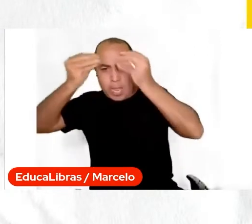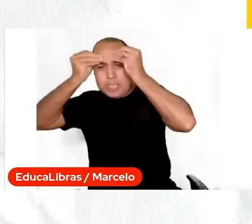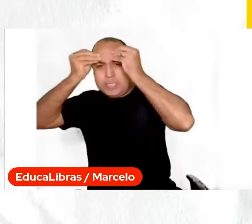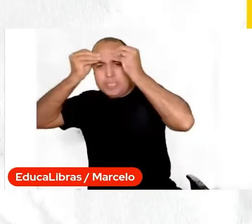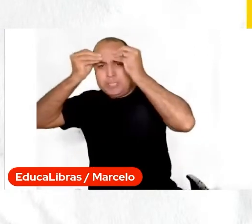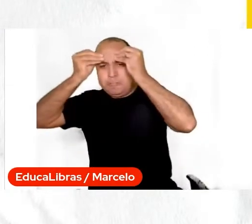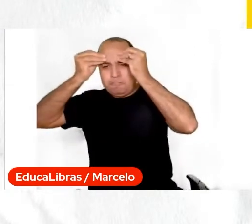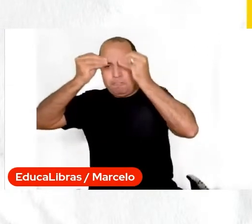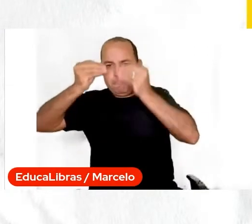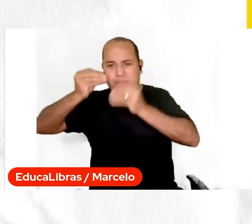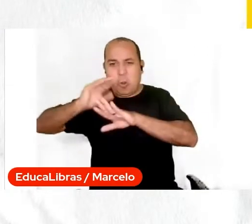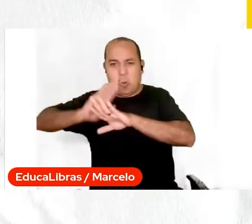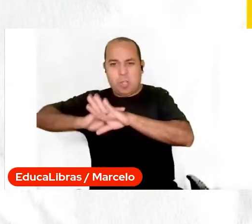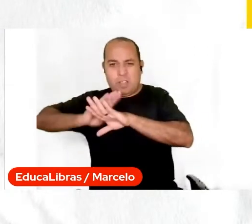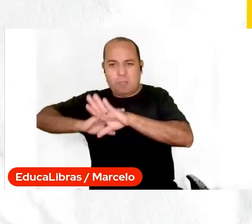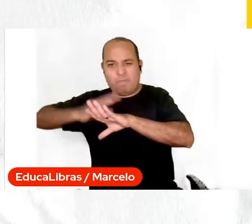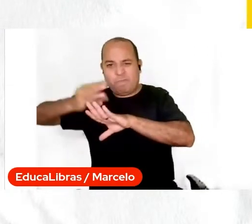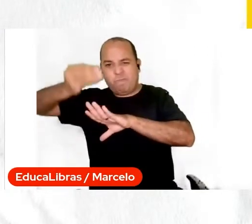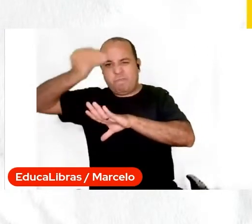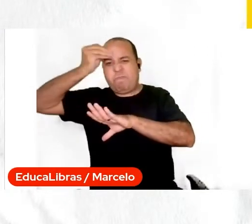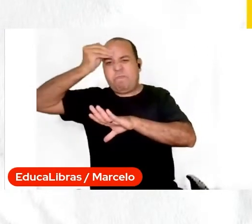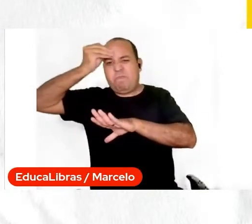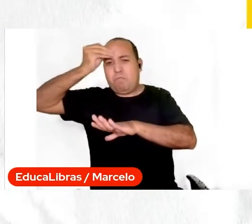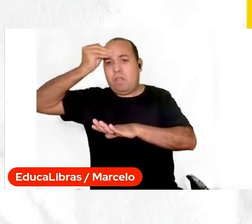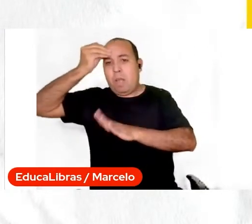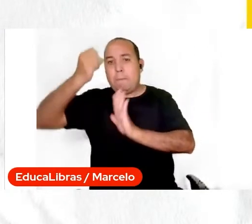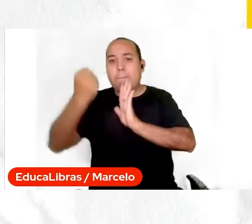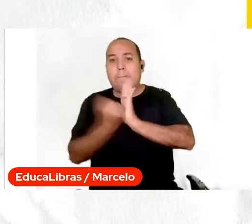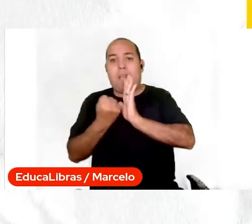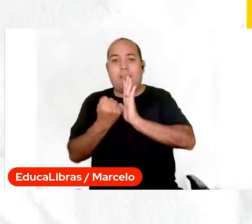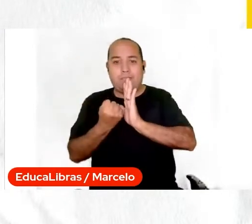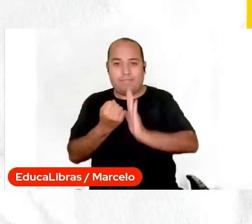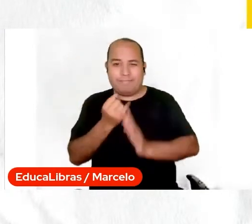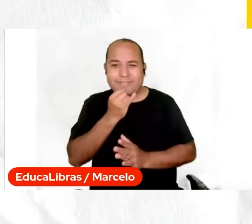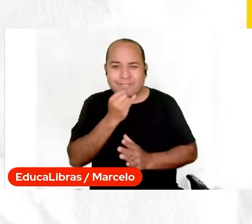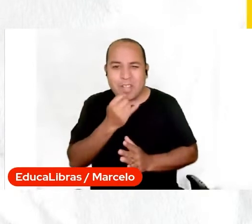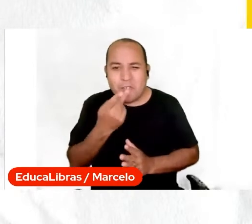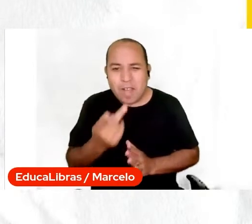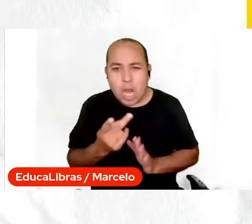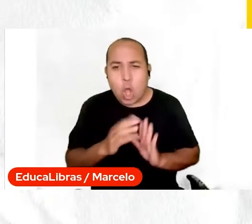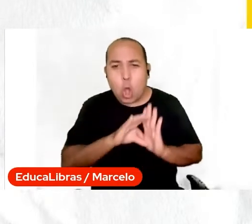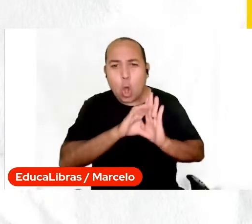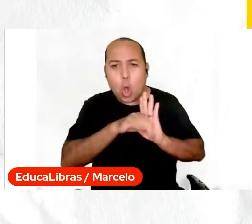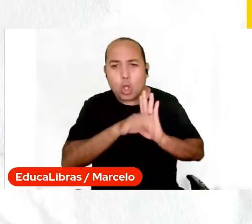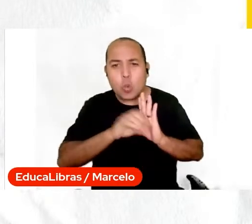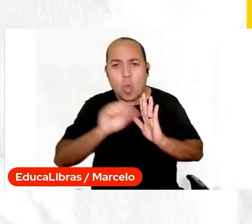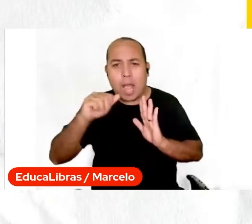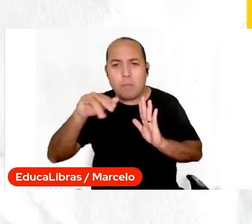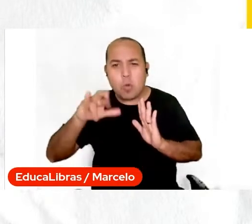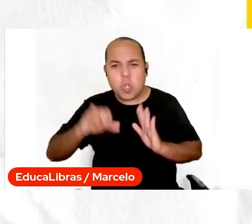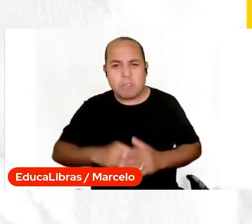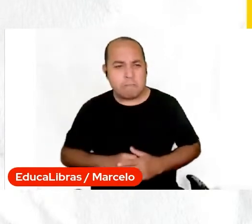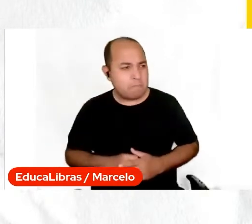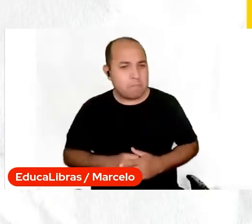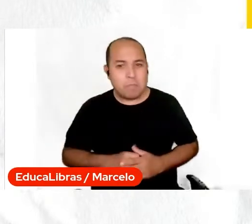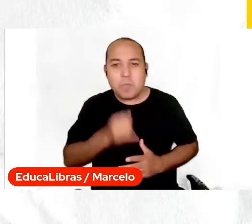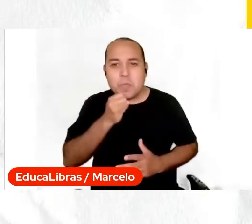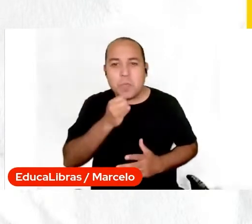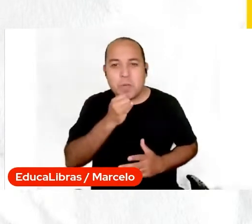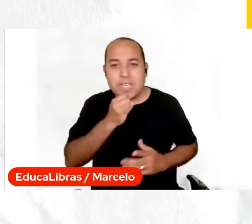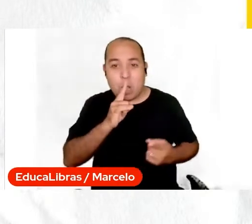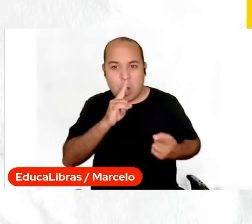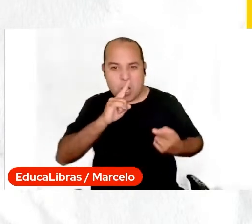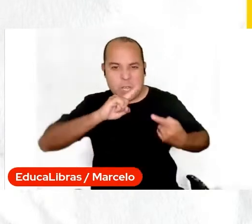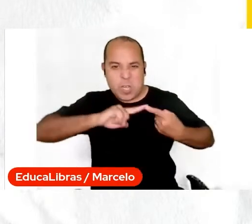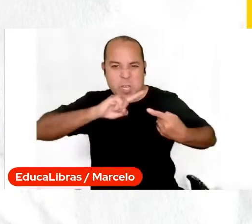como eu falei agora, pouco do Código de Amorado. Essa ideia de justiceiro que a gente tem até hoje, justiça com as